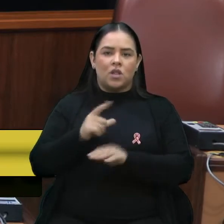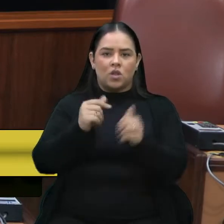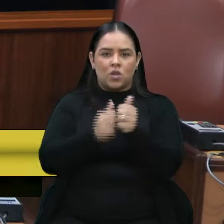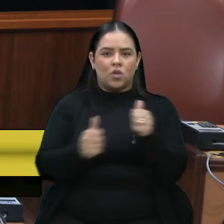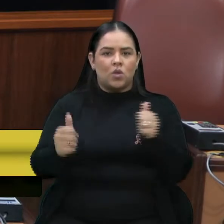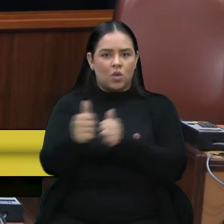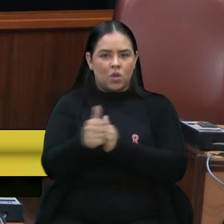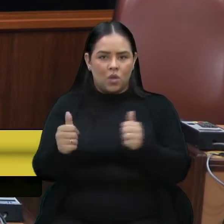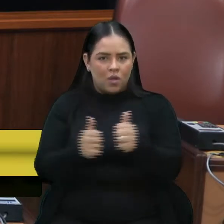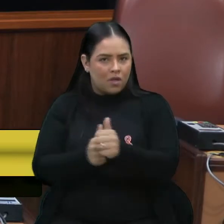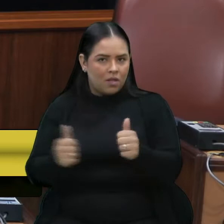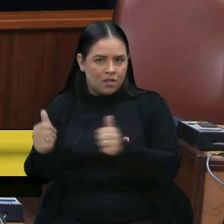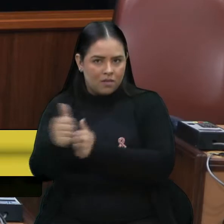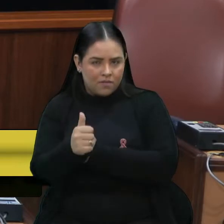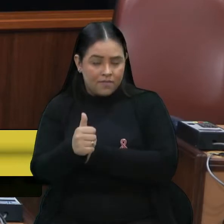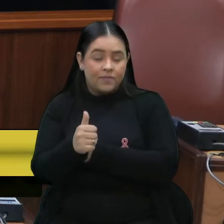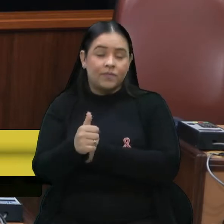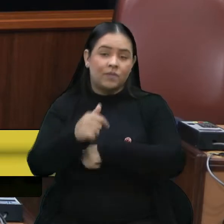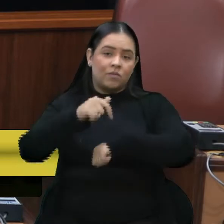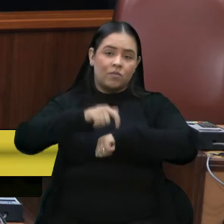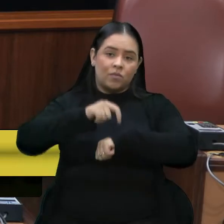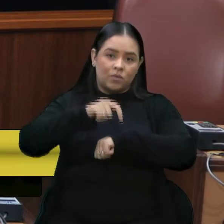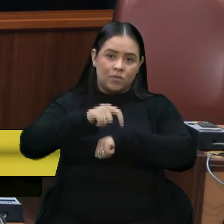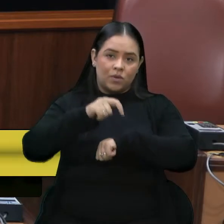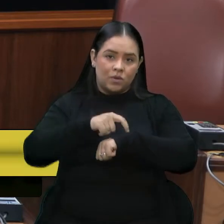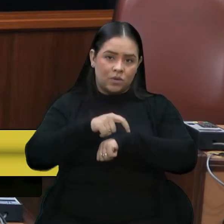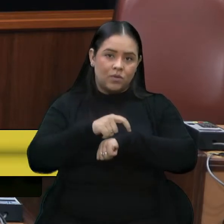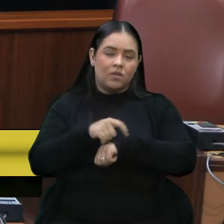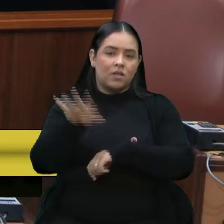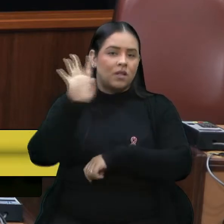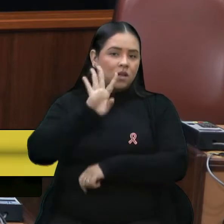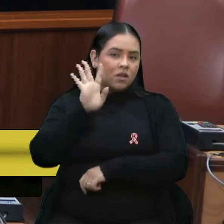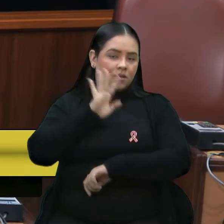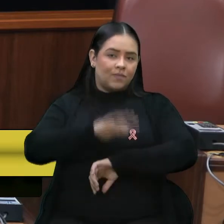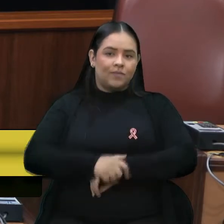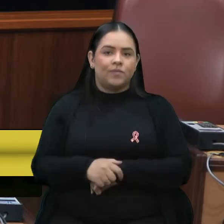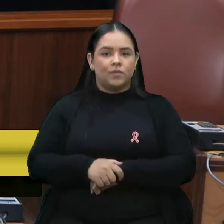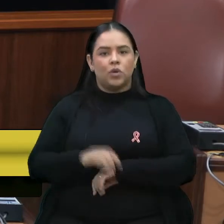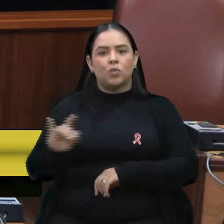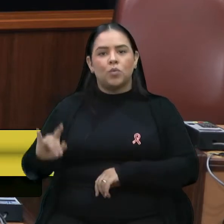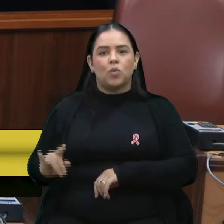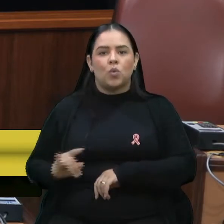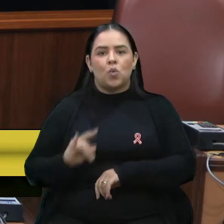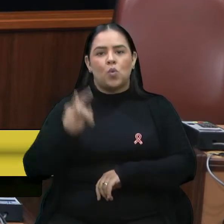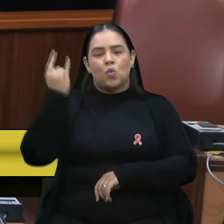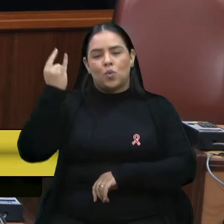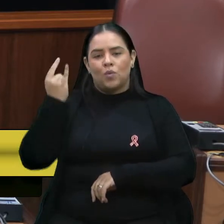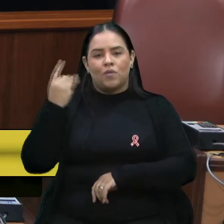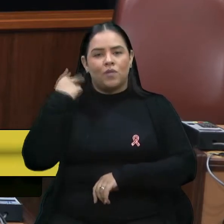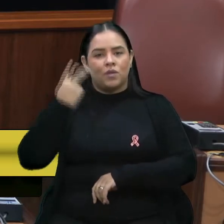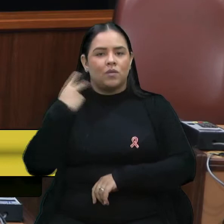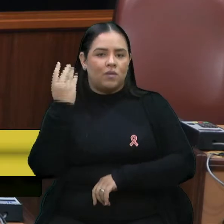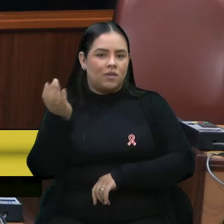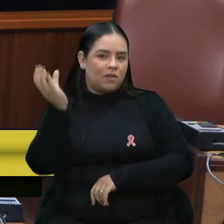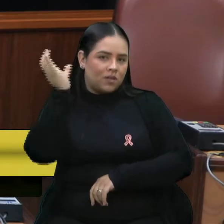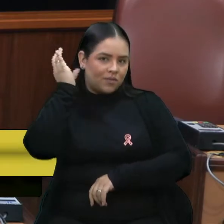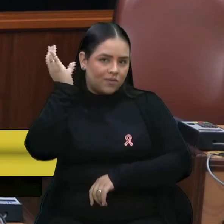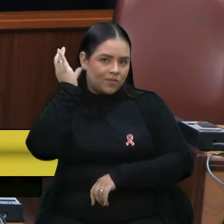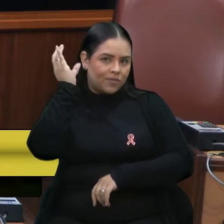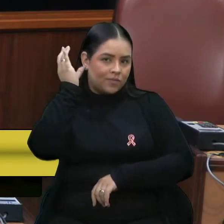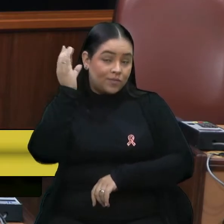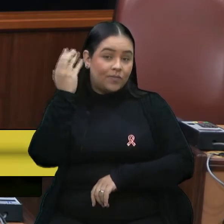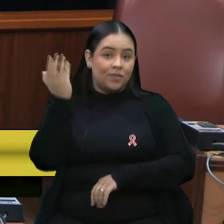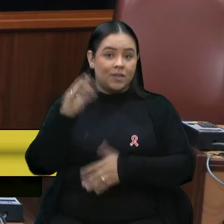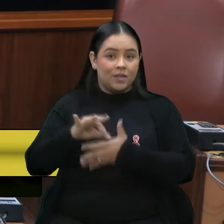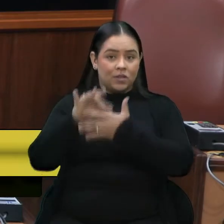vamos estar lá num momento bem legal. E, por fim, queria agradecer ao vereador Cadori, que é o nosso líder de governo.